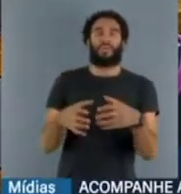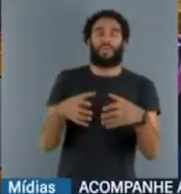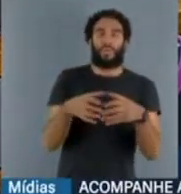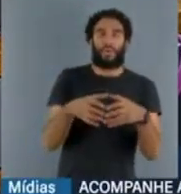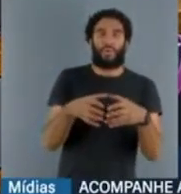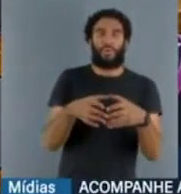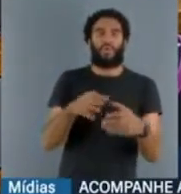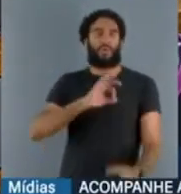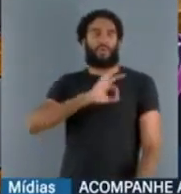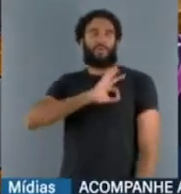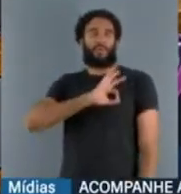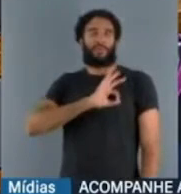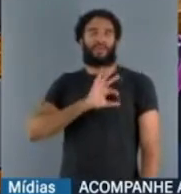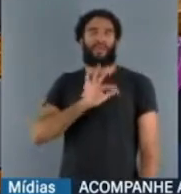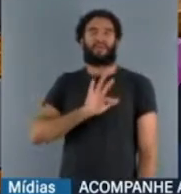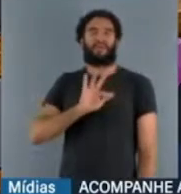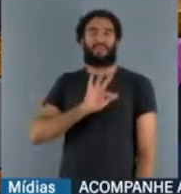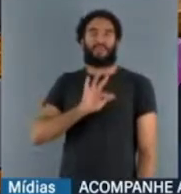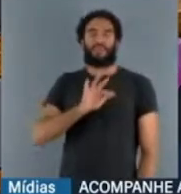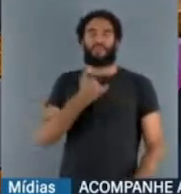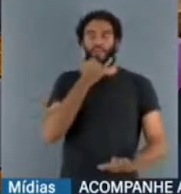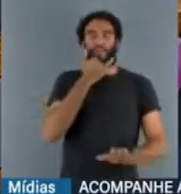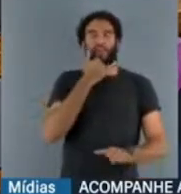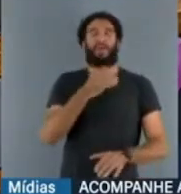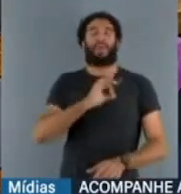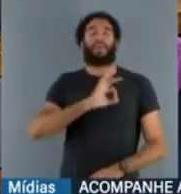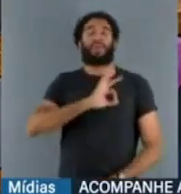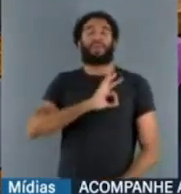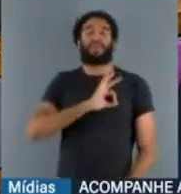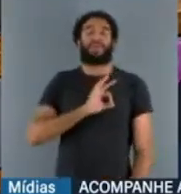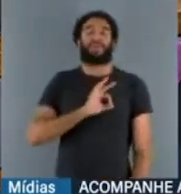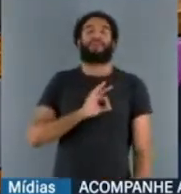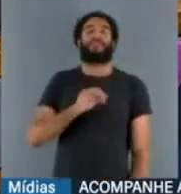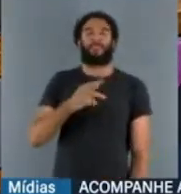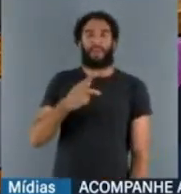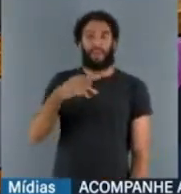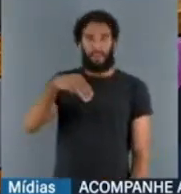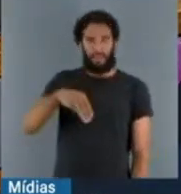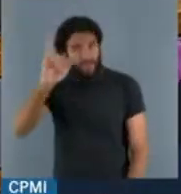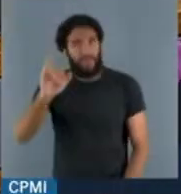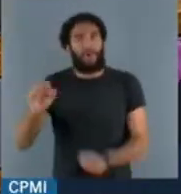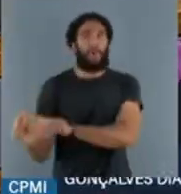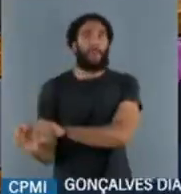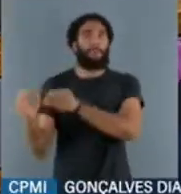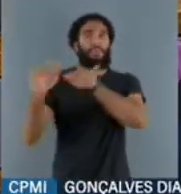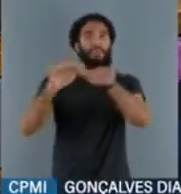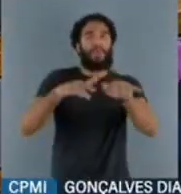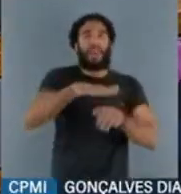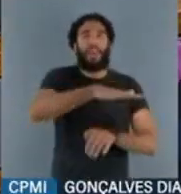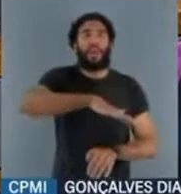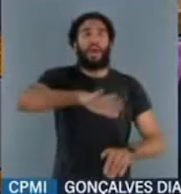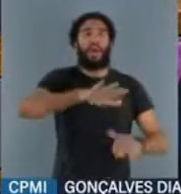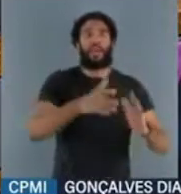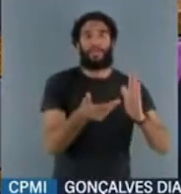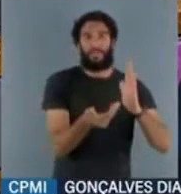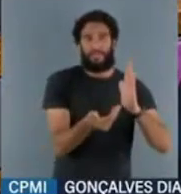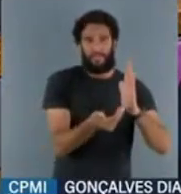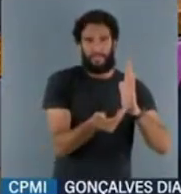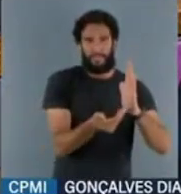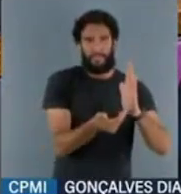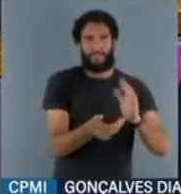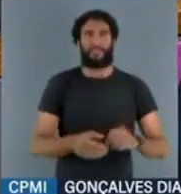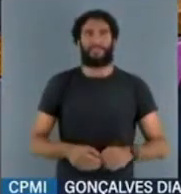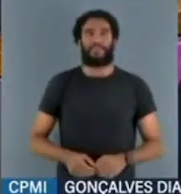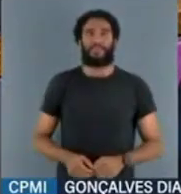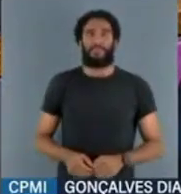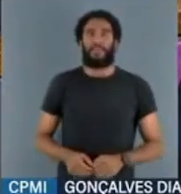Em menos de cinco minutos. Aqui no Congresso, em menos de três minutos, foi esvaziado. O senhor Flávio Silveira,